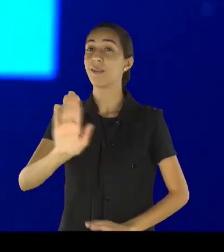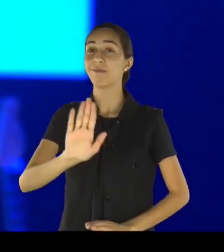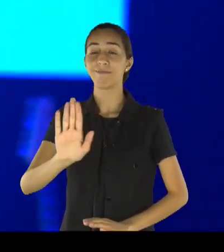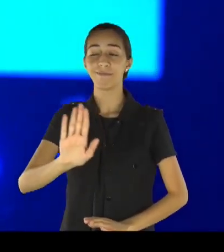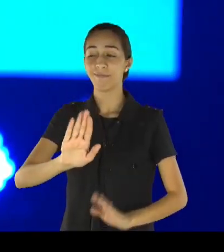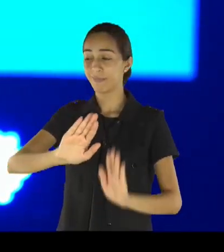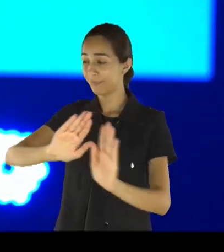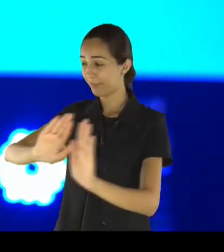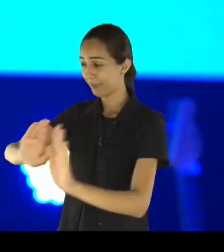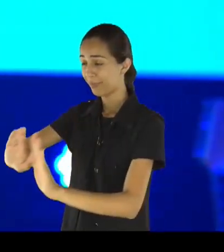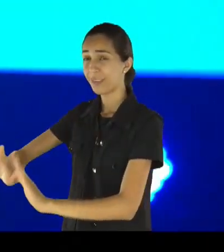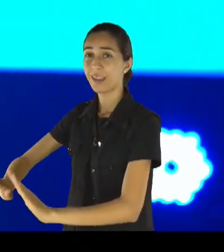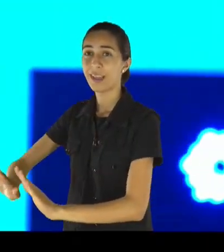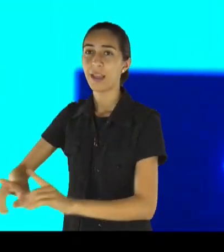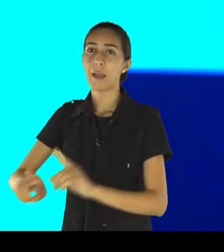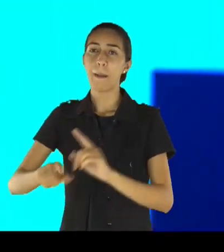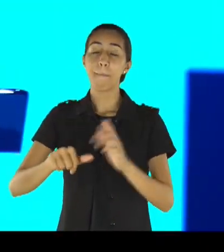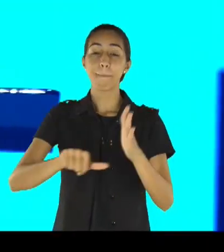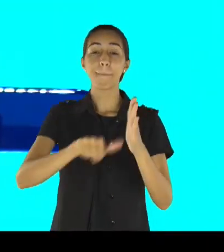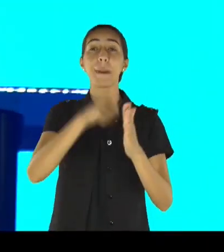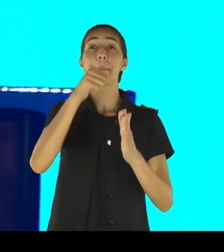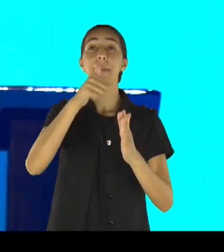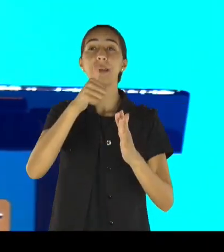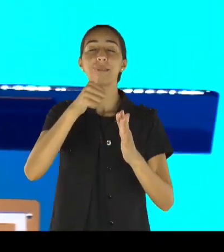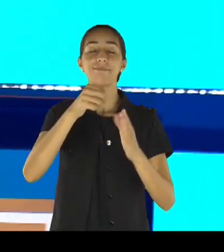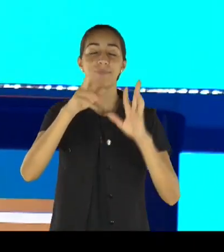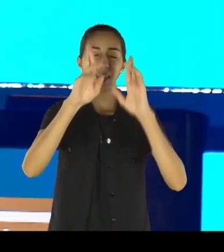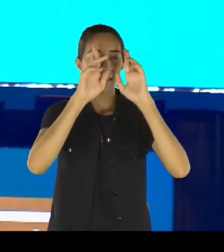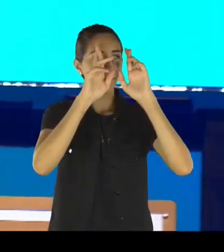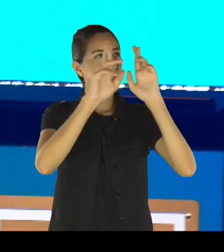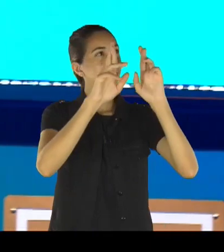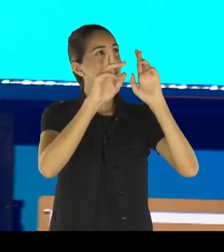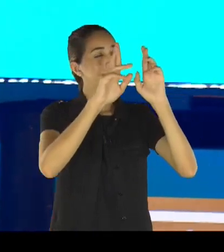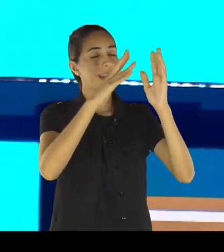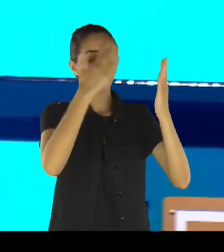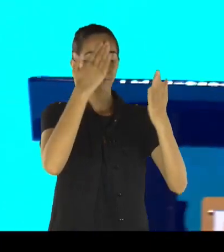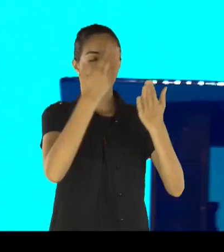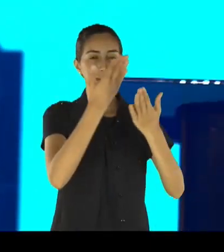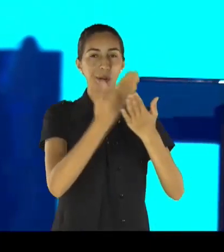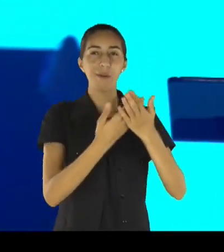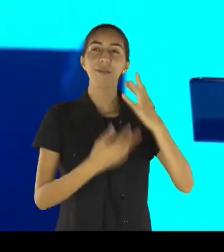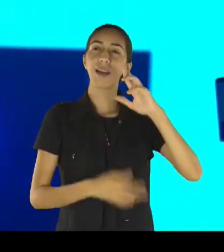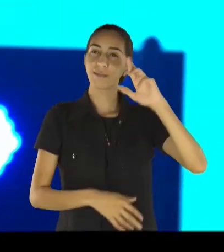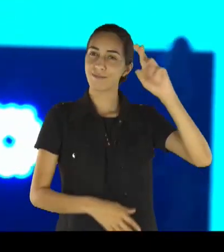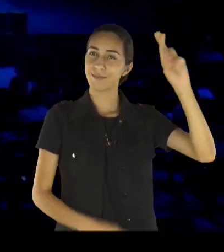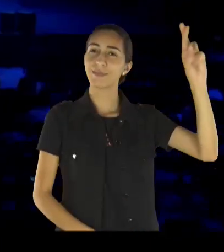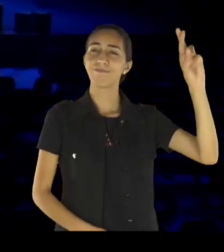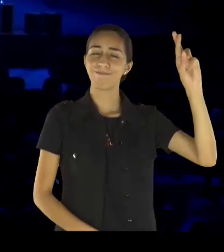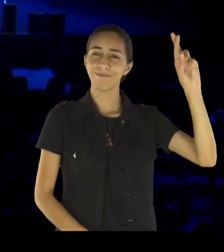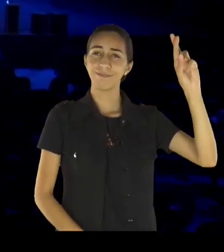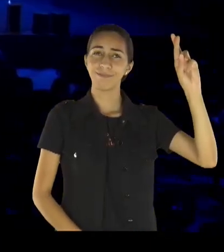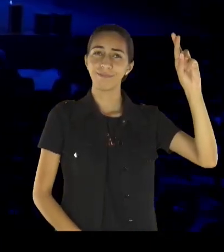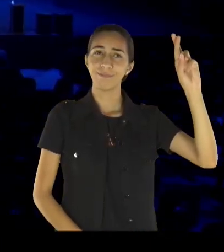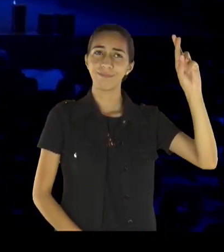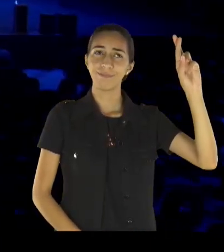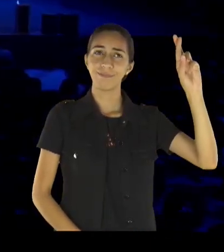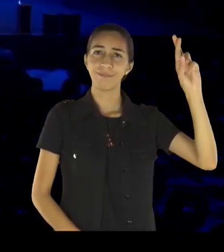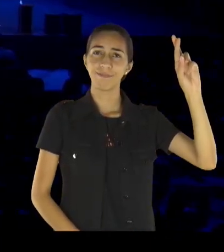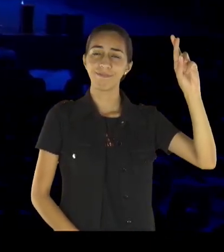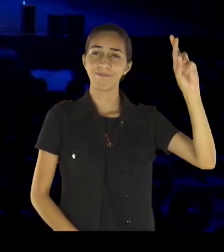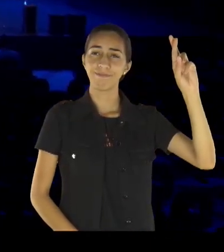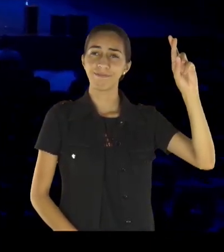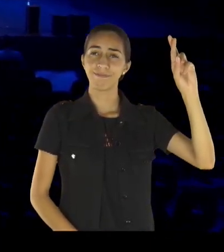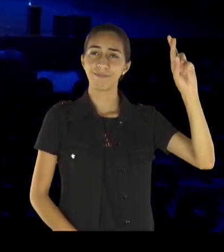nele, descansa, lançando sobre Ele, todas as vossas sociedades, porque Ele tem